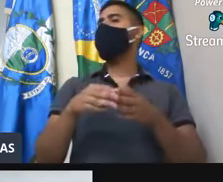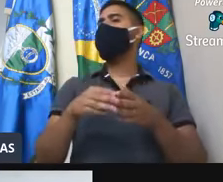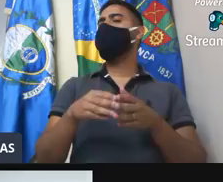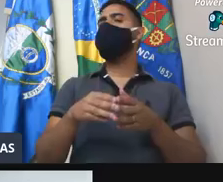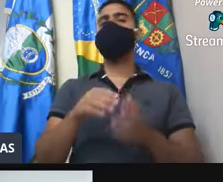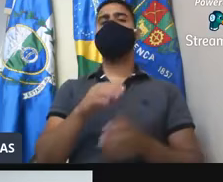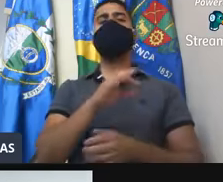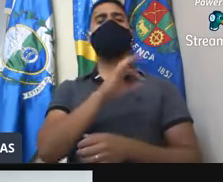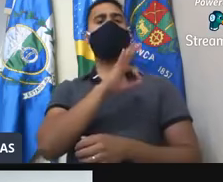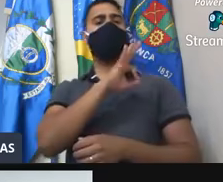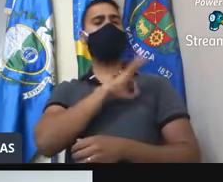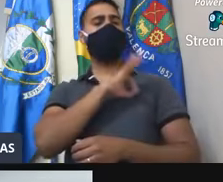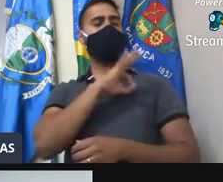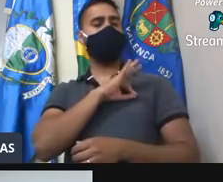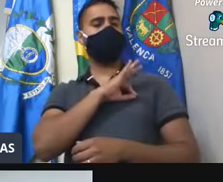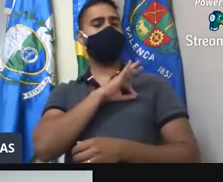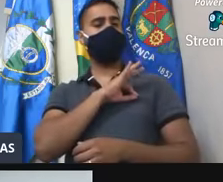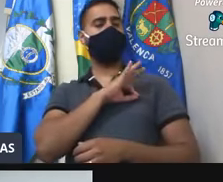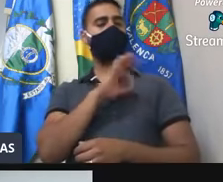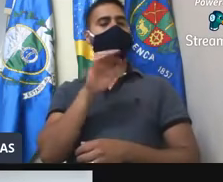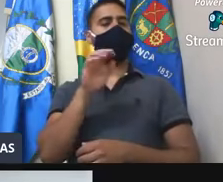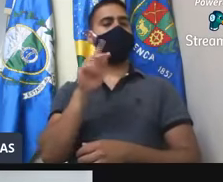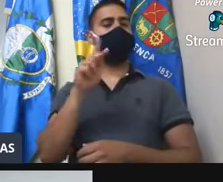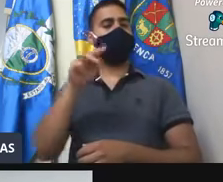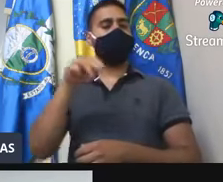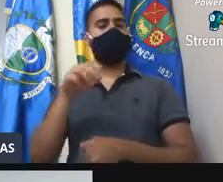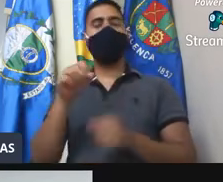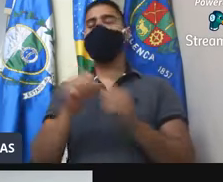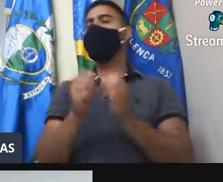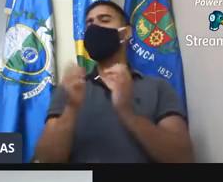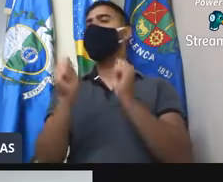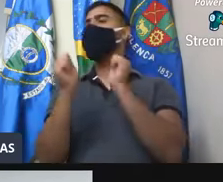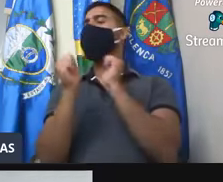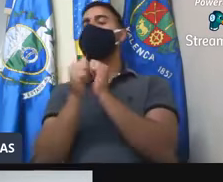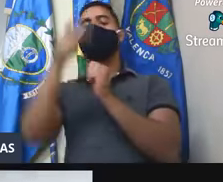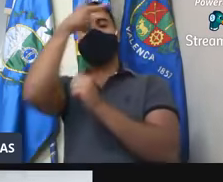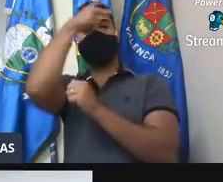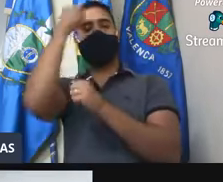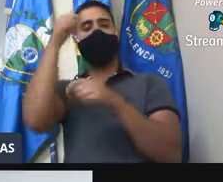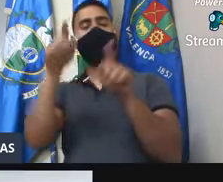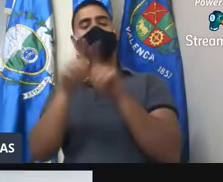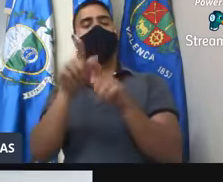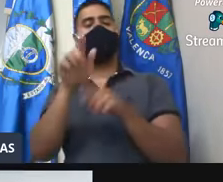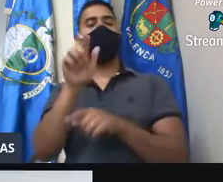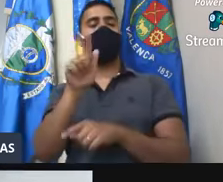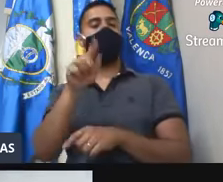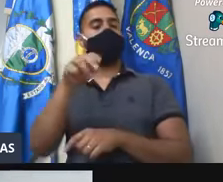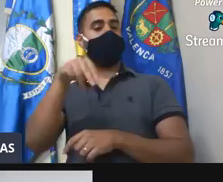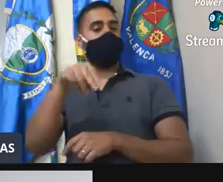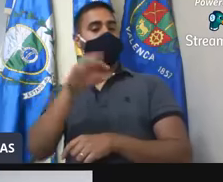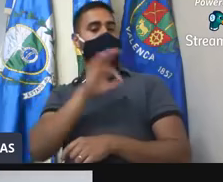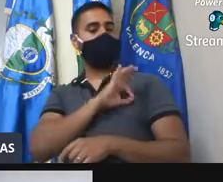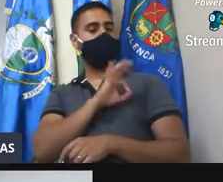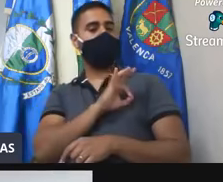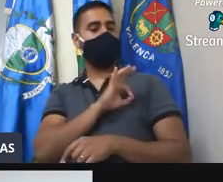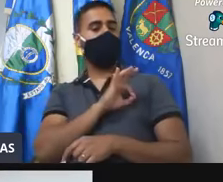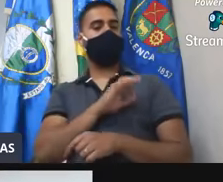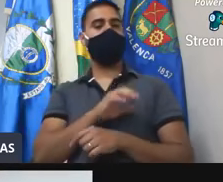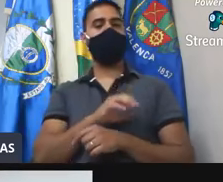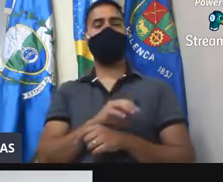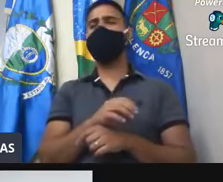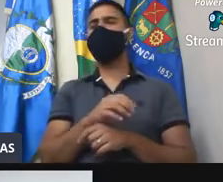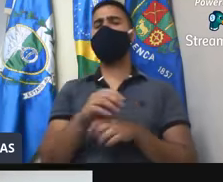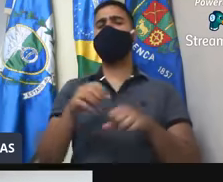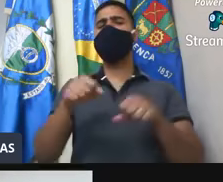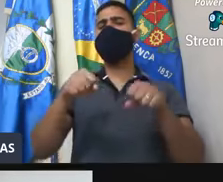no bairro Água Fria, que promova uma ação em conjunto com a Prefeitura e a Guarda Municipal, a fim de coibir a condição de